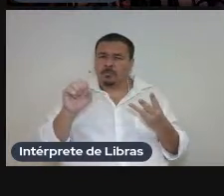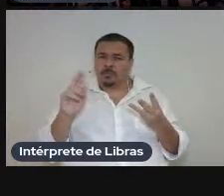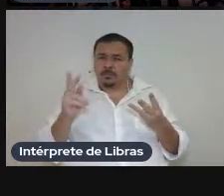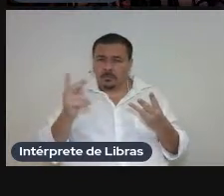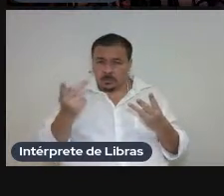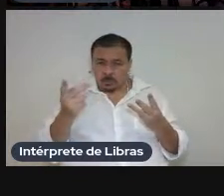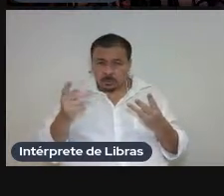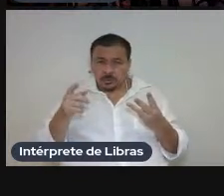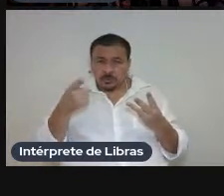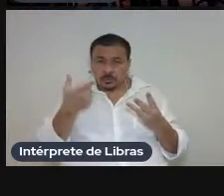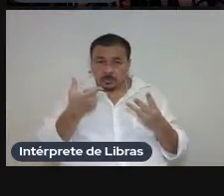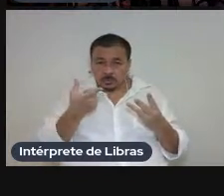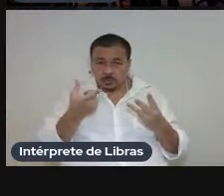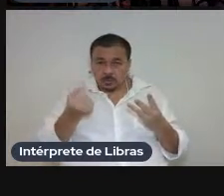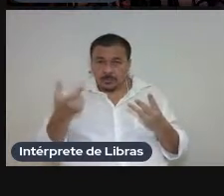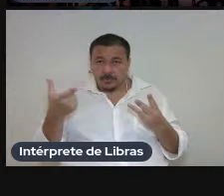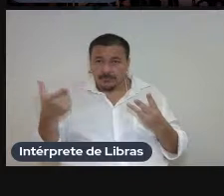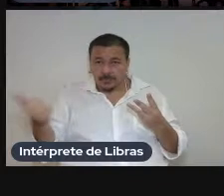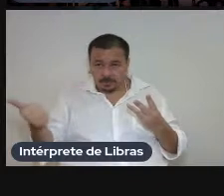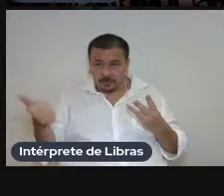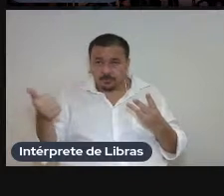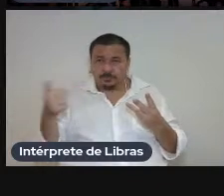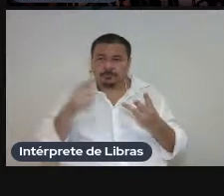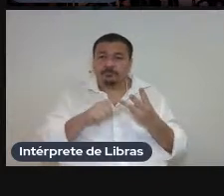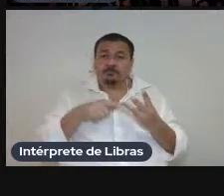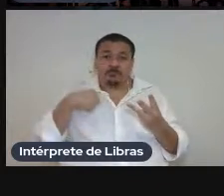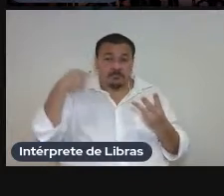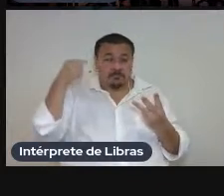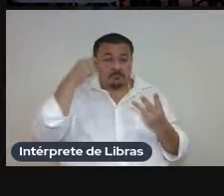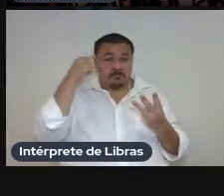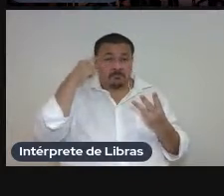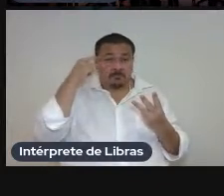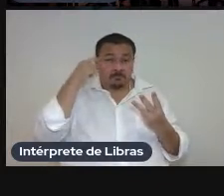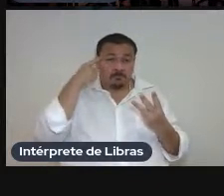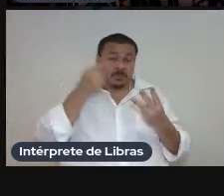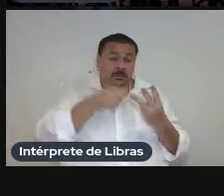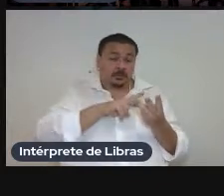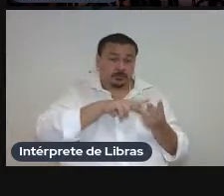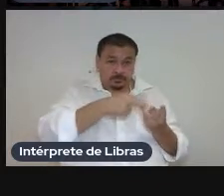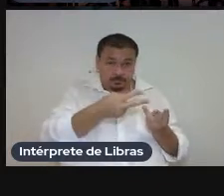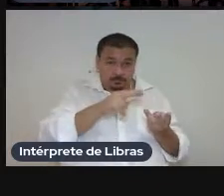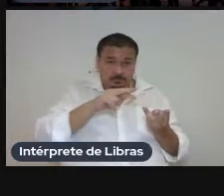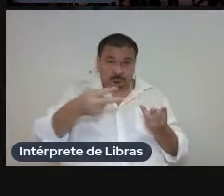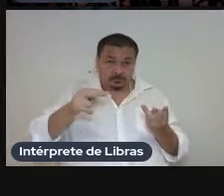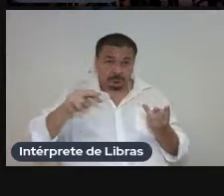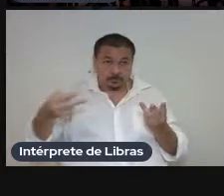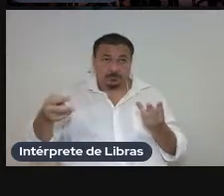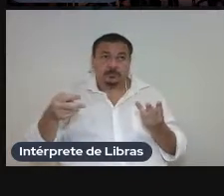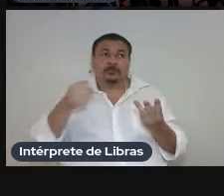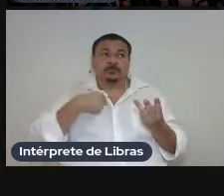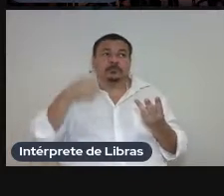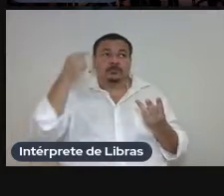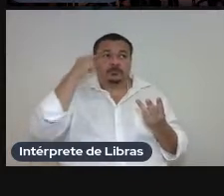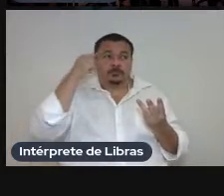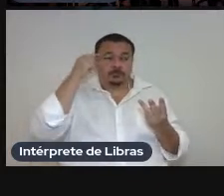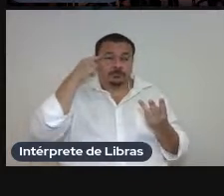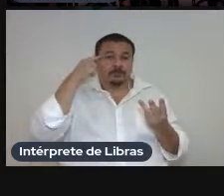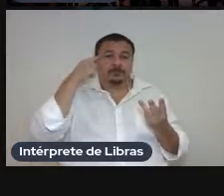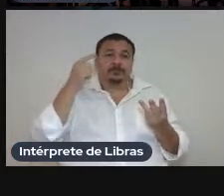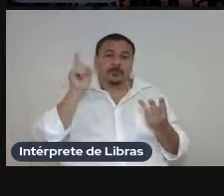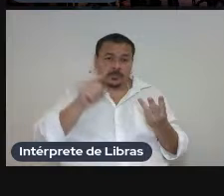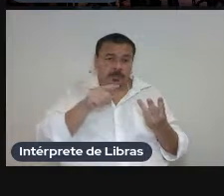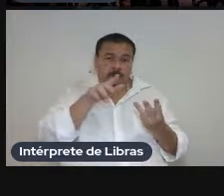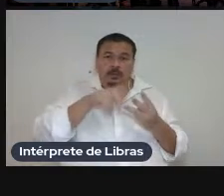então quando pensamos nessa tradução pensamos nesse